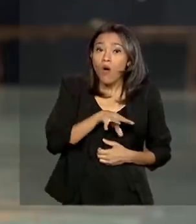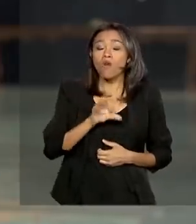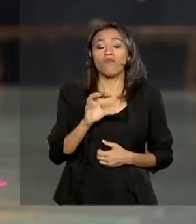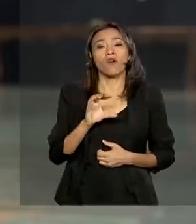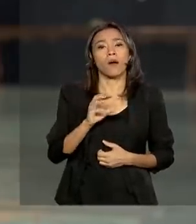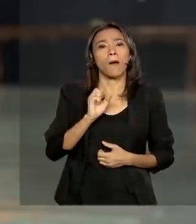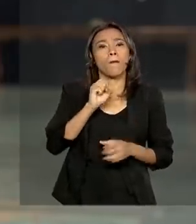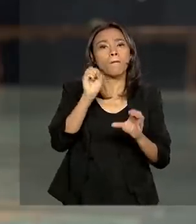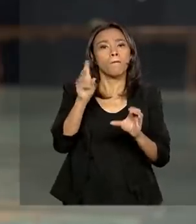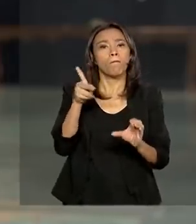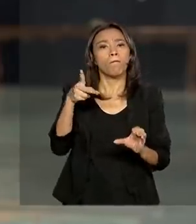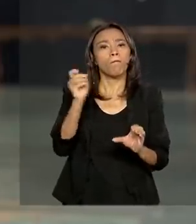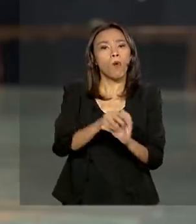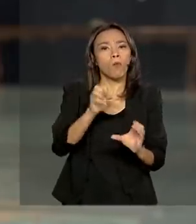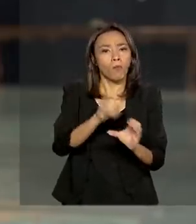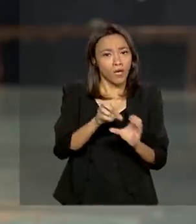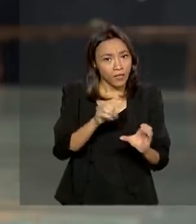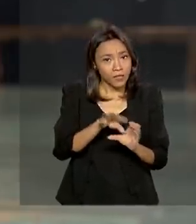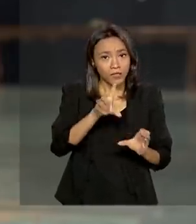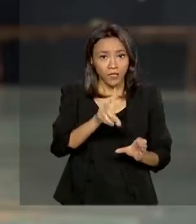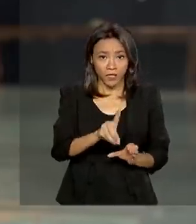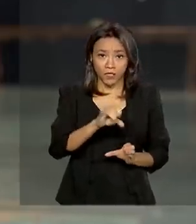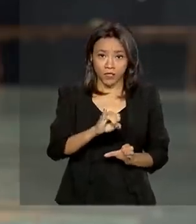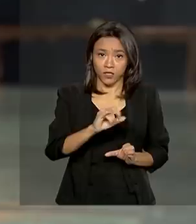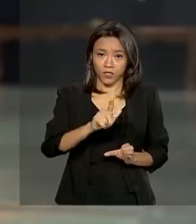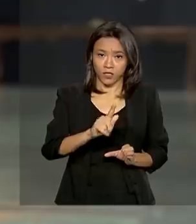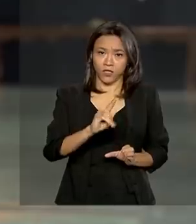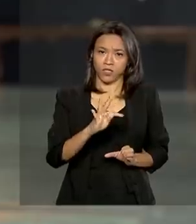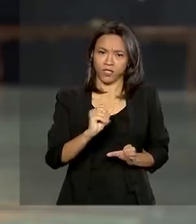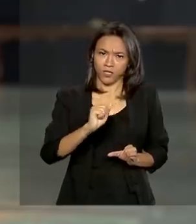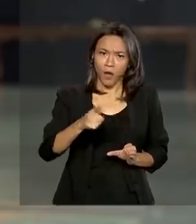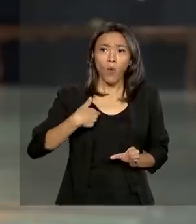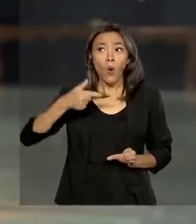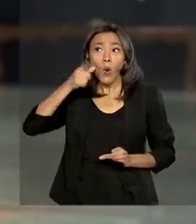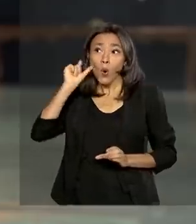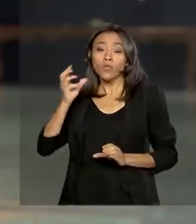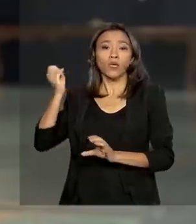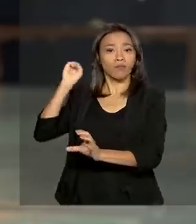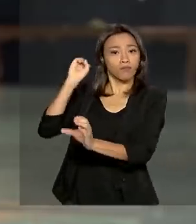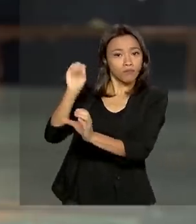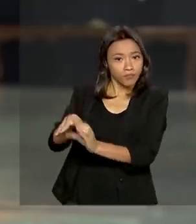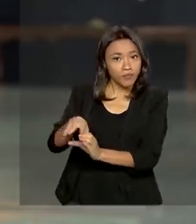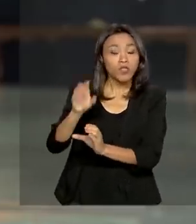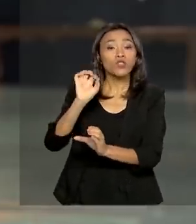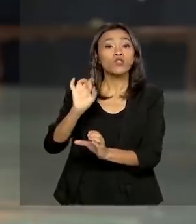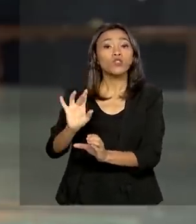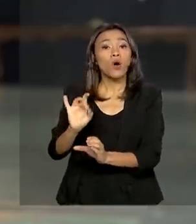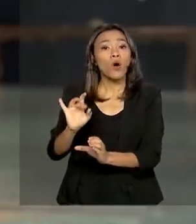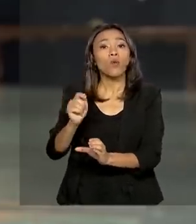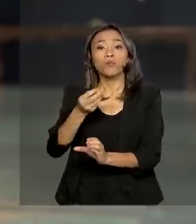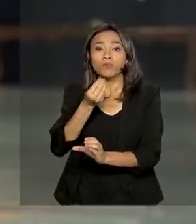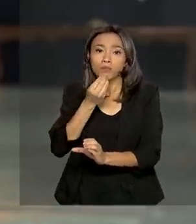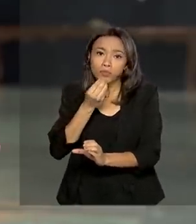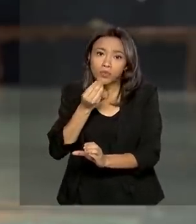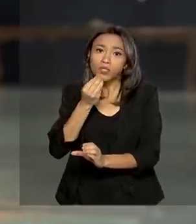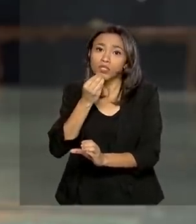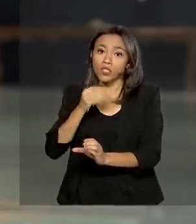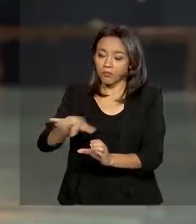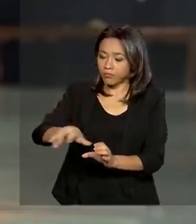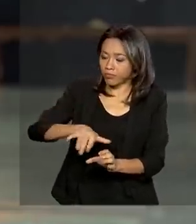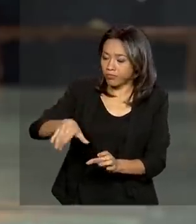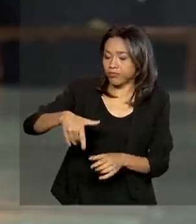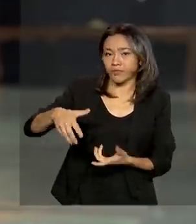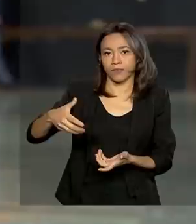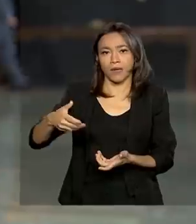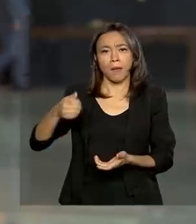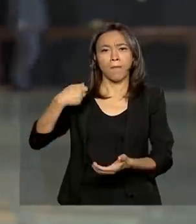da Caixa. Até ontem, esses valores eram depositados nas contas, só podiam ser movimentados de forma digital para o